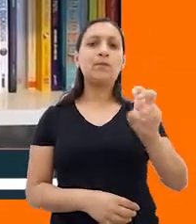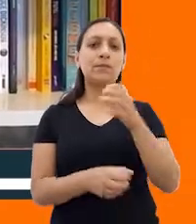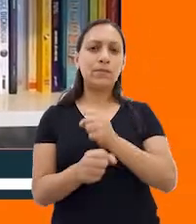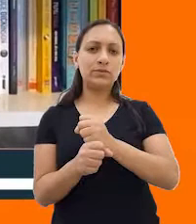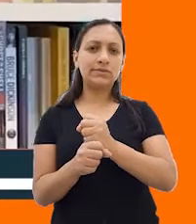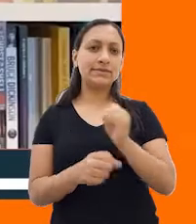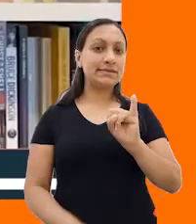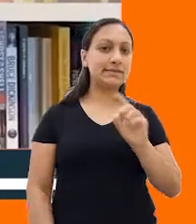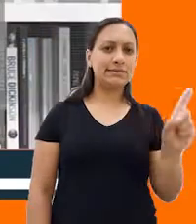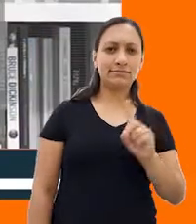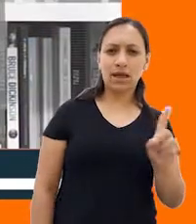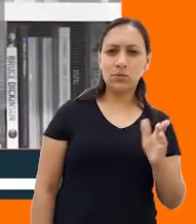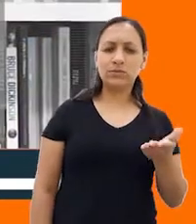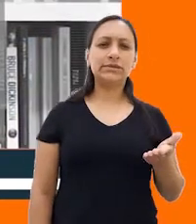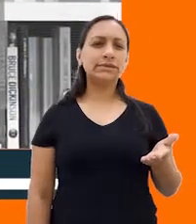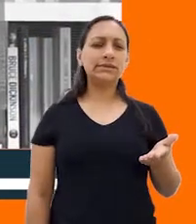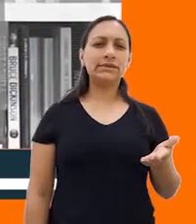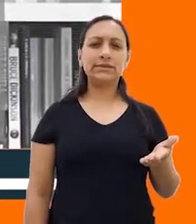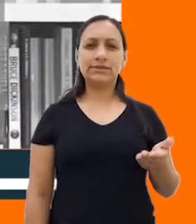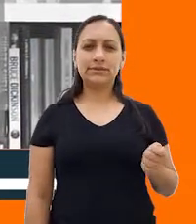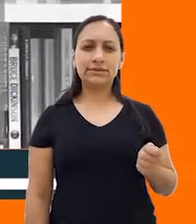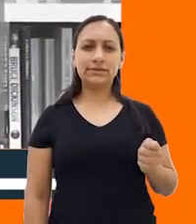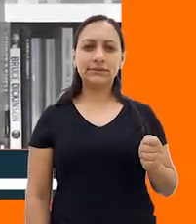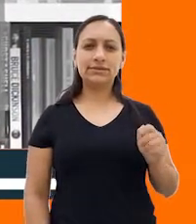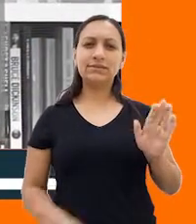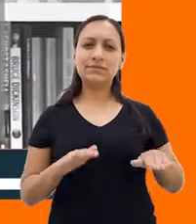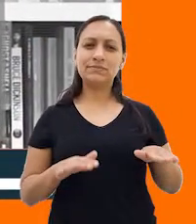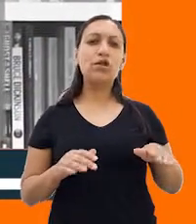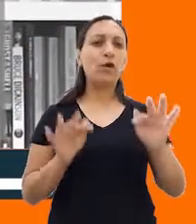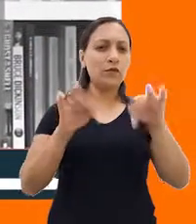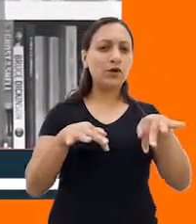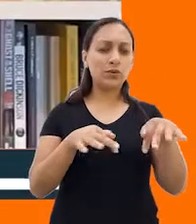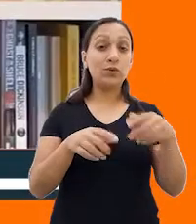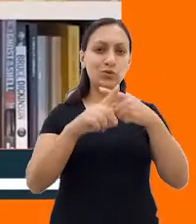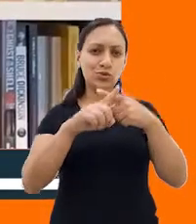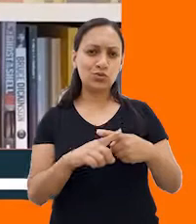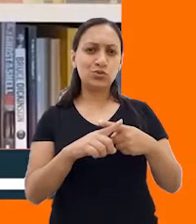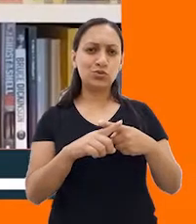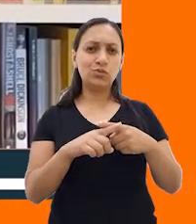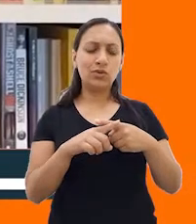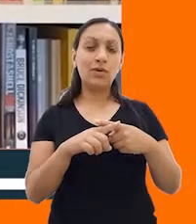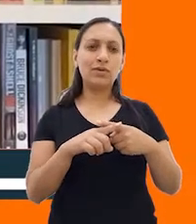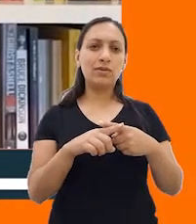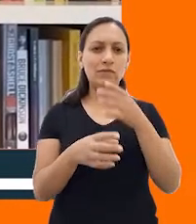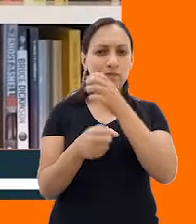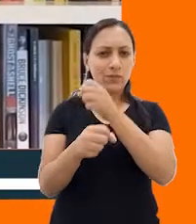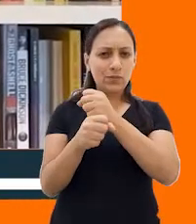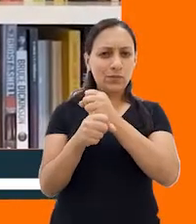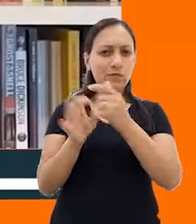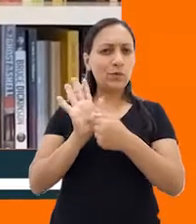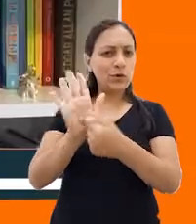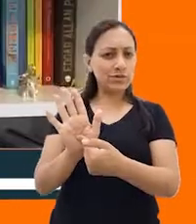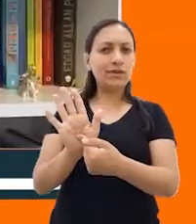Se não, e dependendo do final do jogo, no final do jogo, quando acabar o jogo, vamos colocar ali a